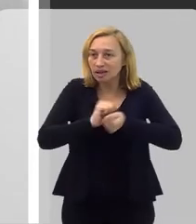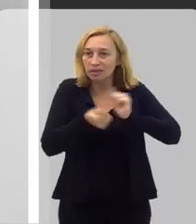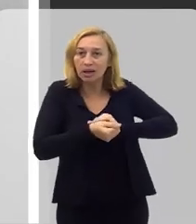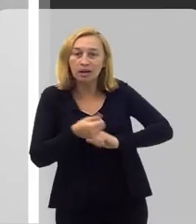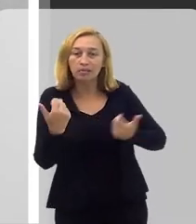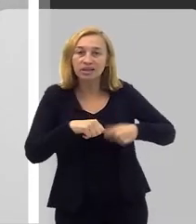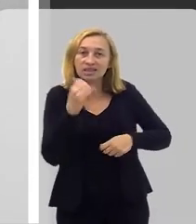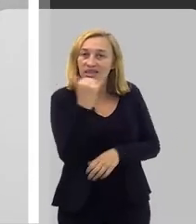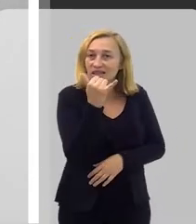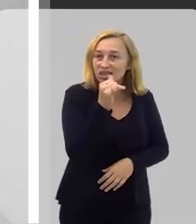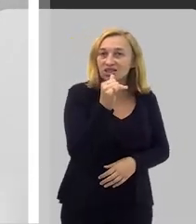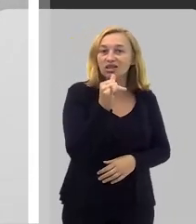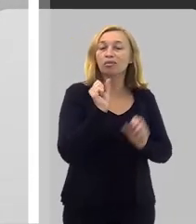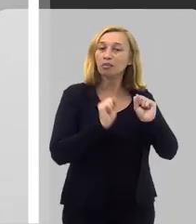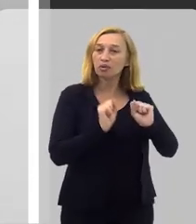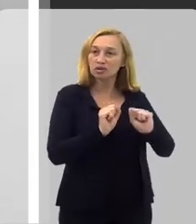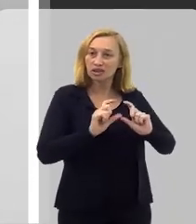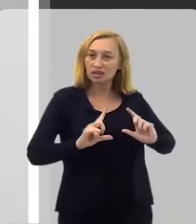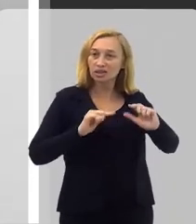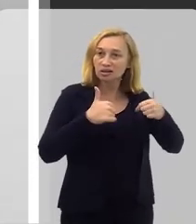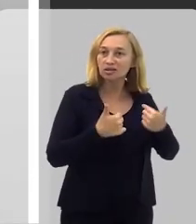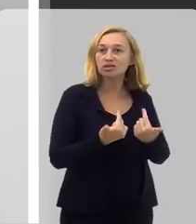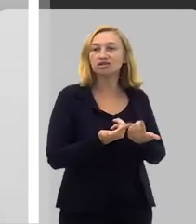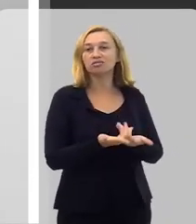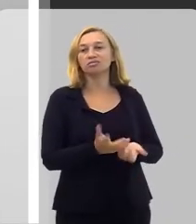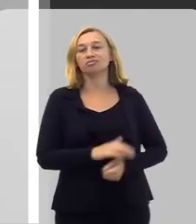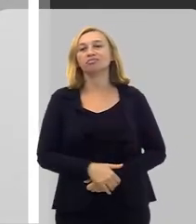adaptar, eu preciso de energia para poder lidar com aquela situação. com aquela situação.